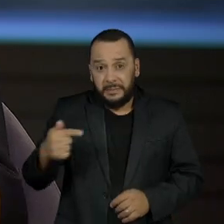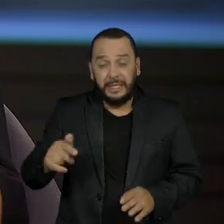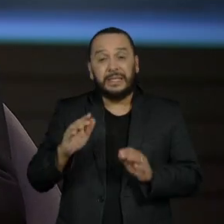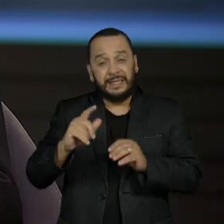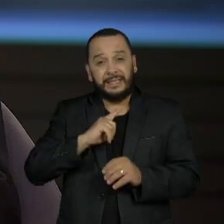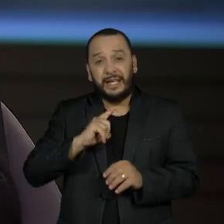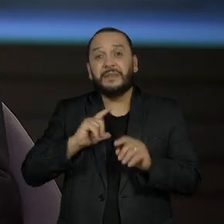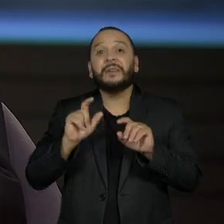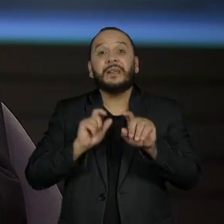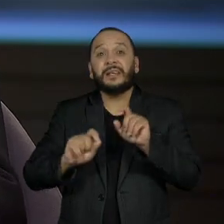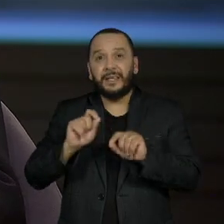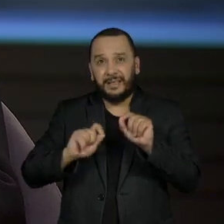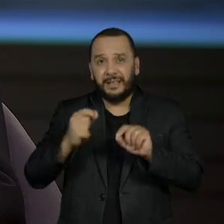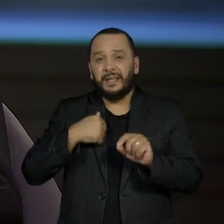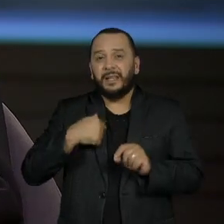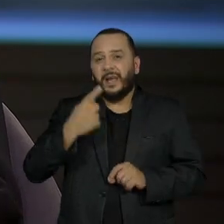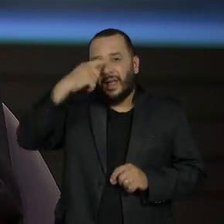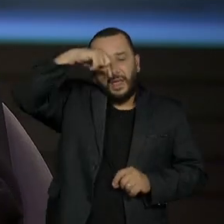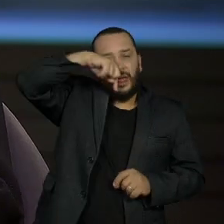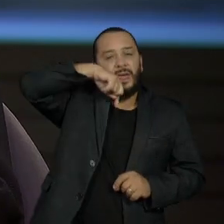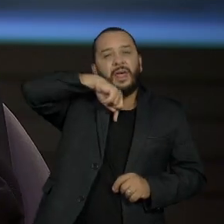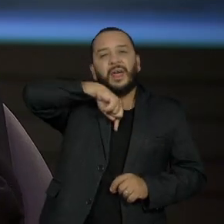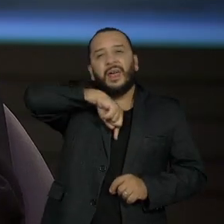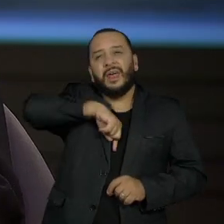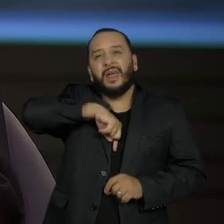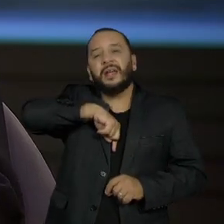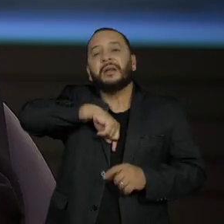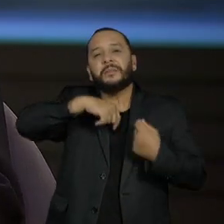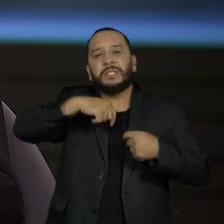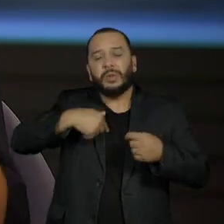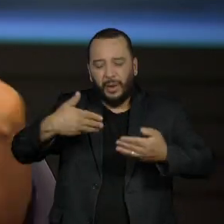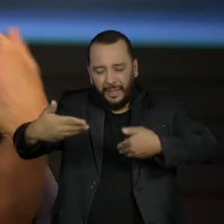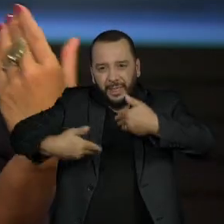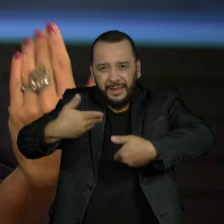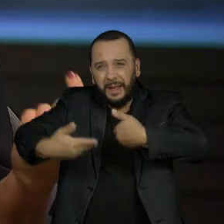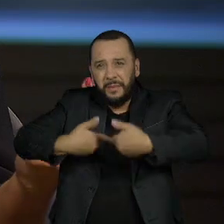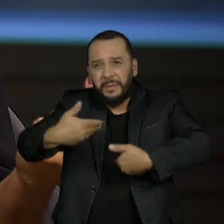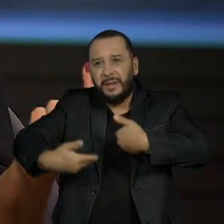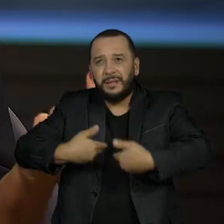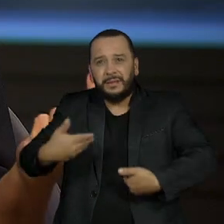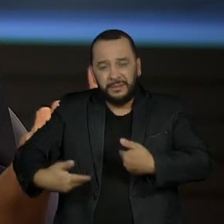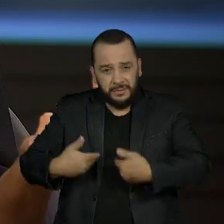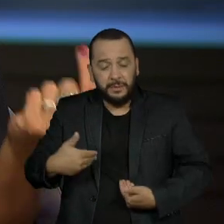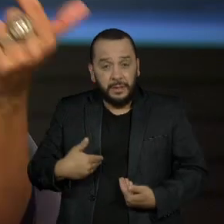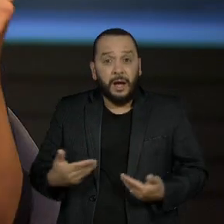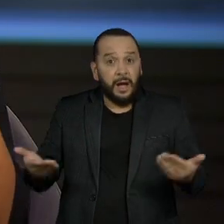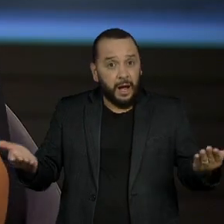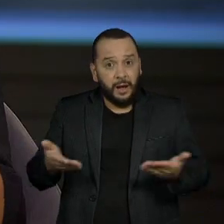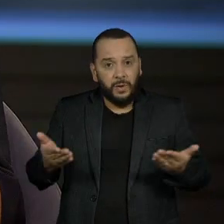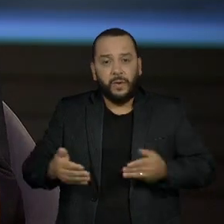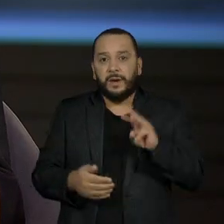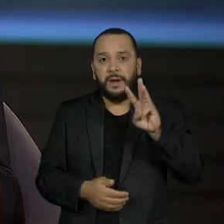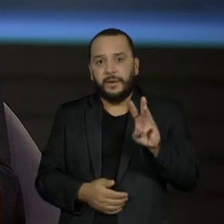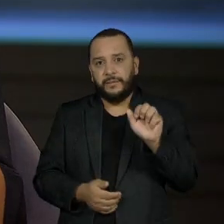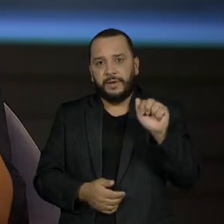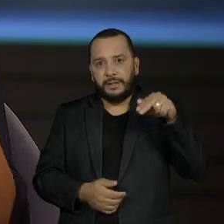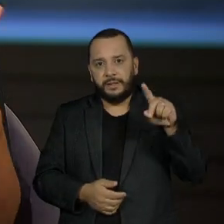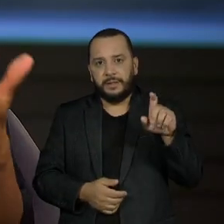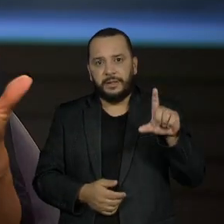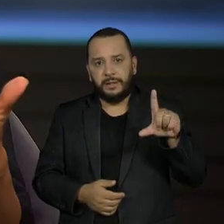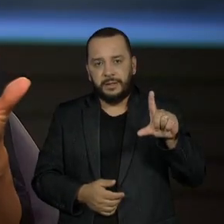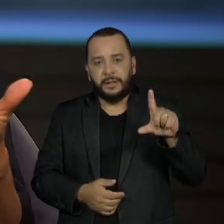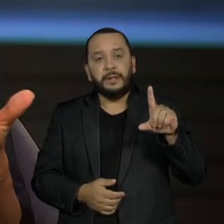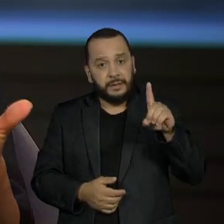procedimento para quem vem de uma entubação muito longa como ele. E o candidato, Vanderlan Cardoso, que é um senador da República, fica